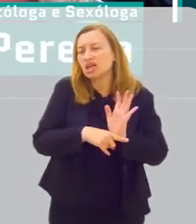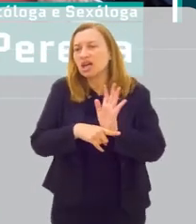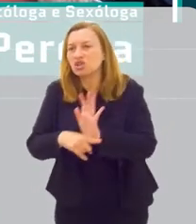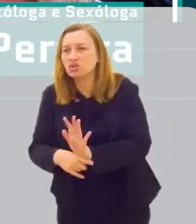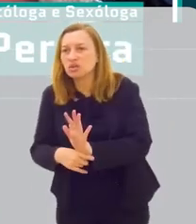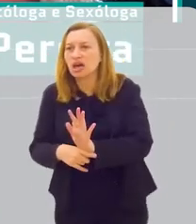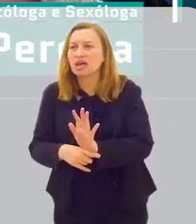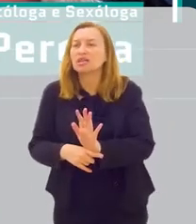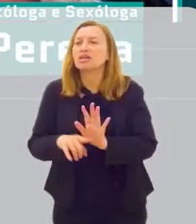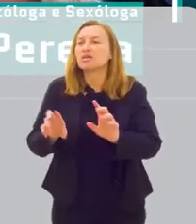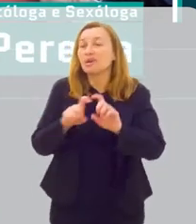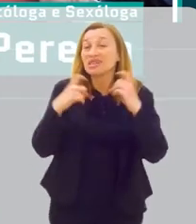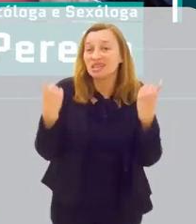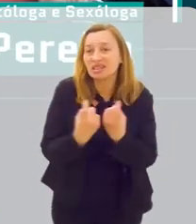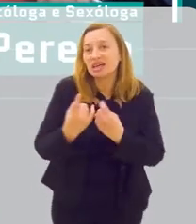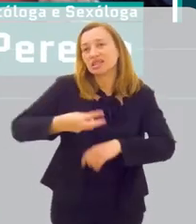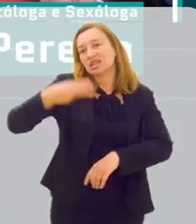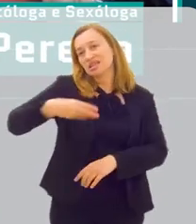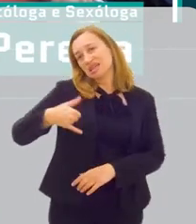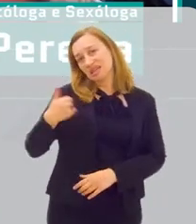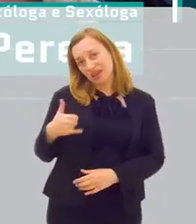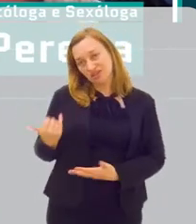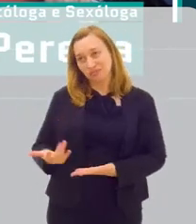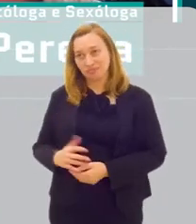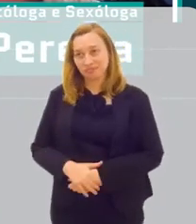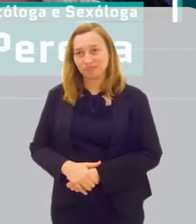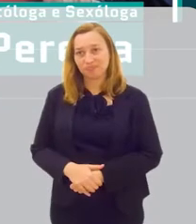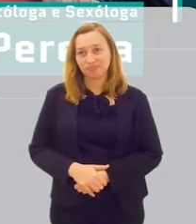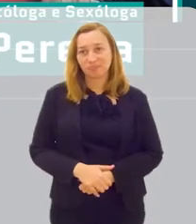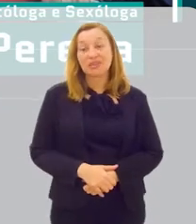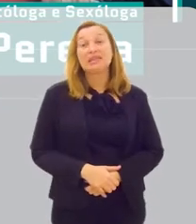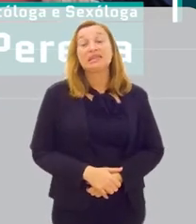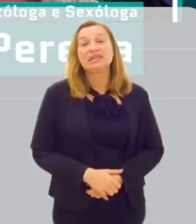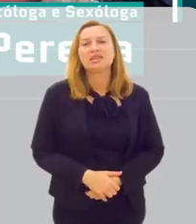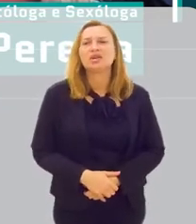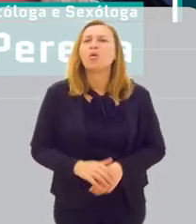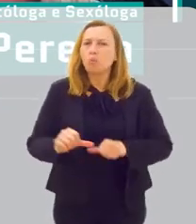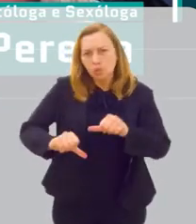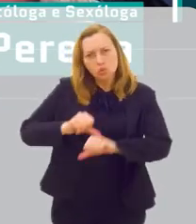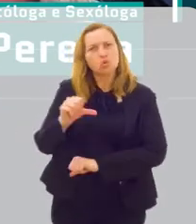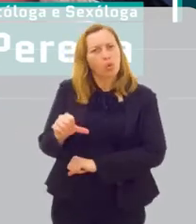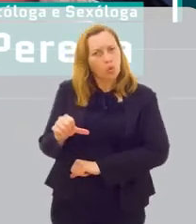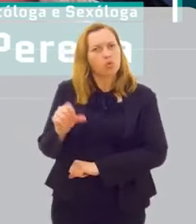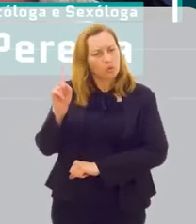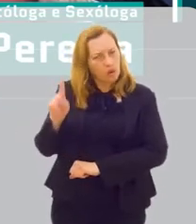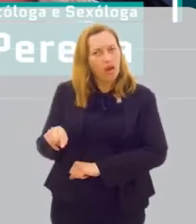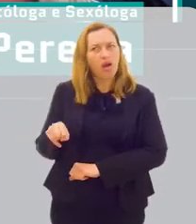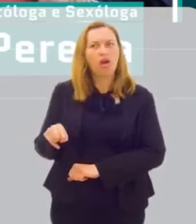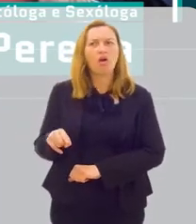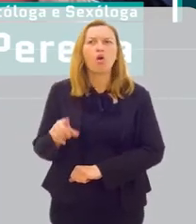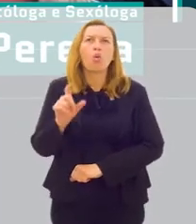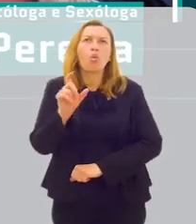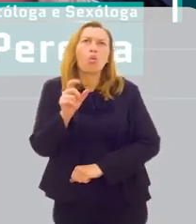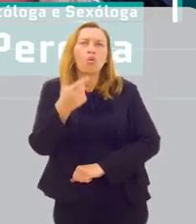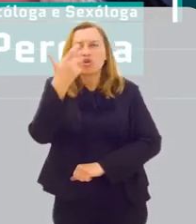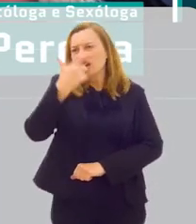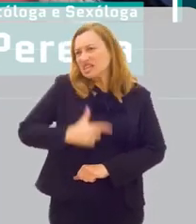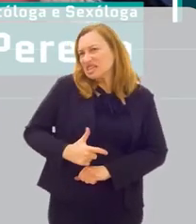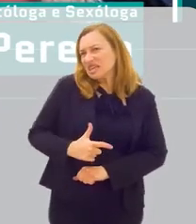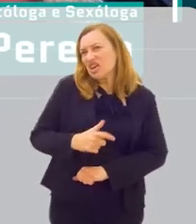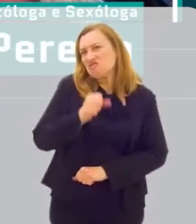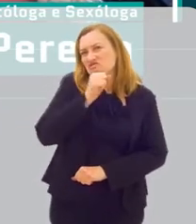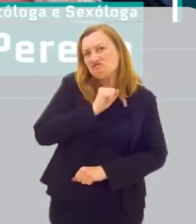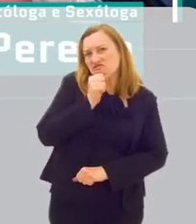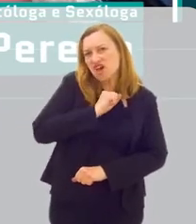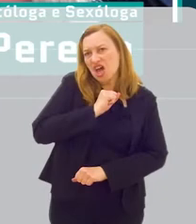têm trazido aí benefícios para a sexualidade na terceira idade. É, e mudou muito, né, o que é